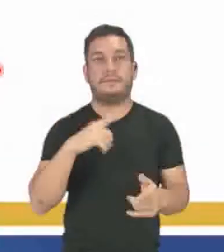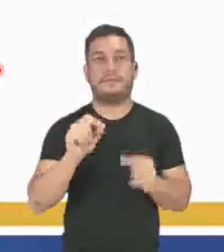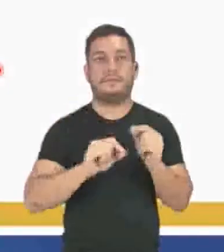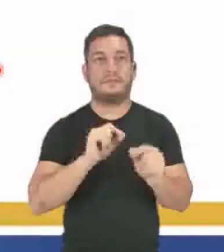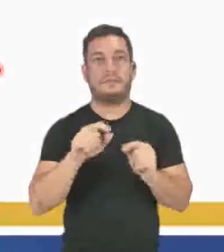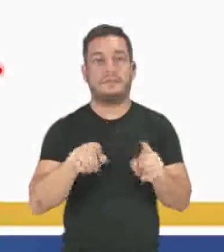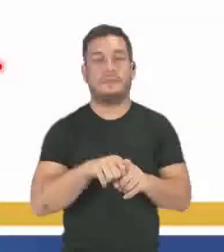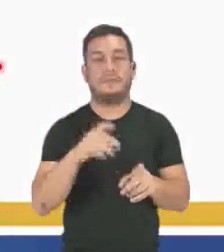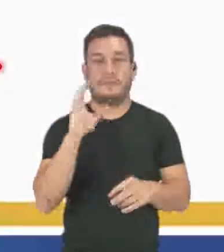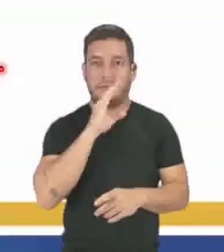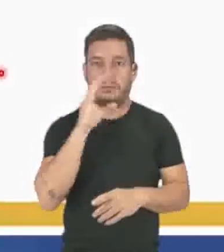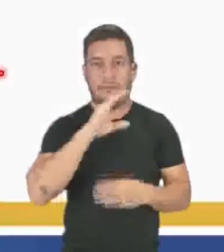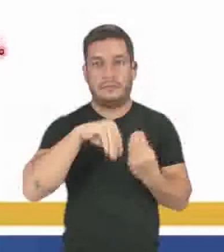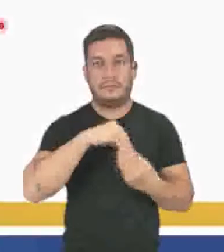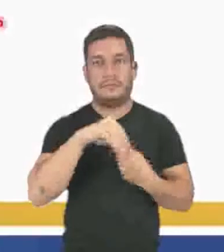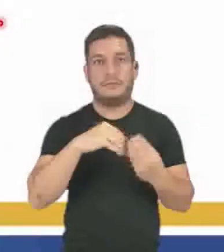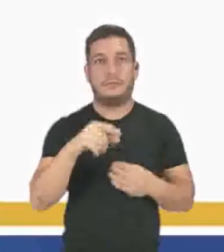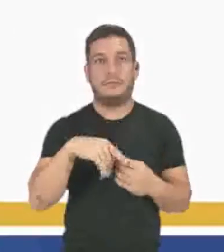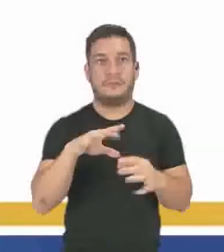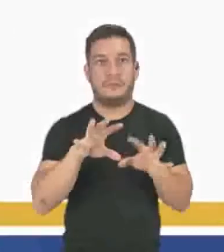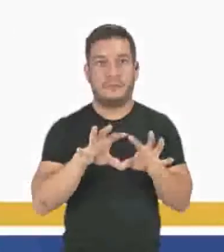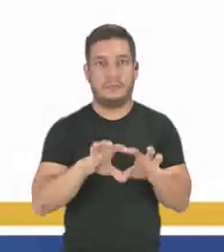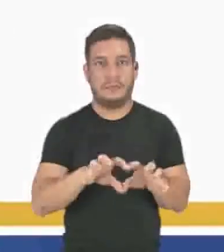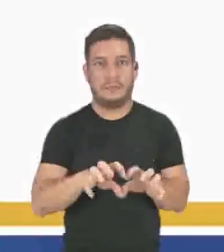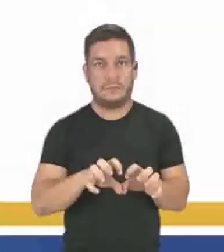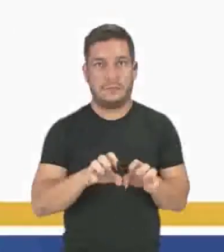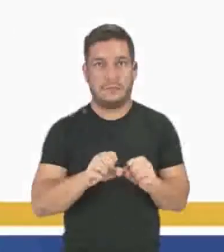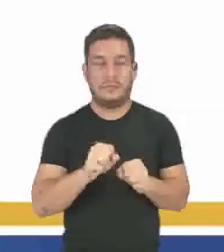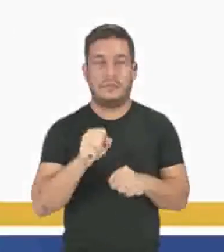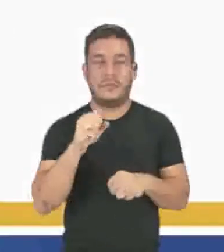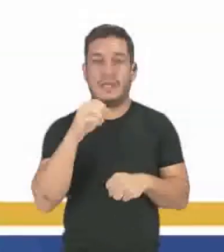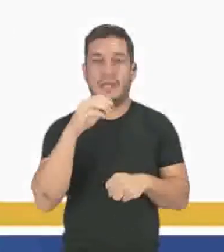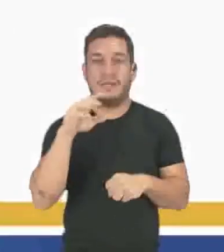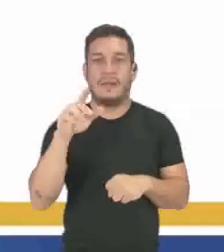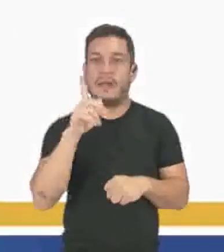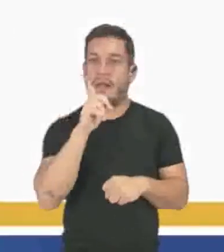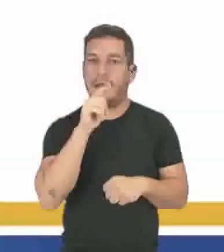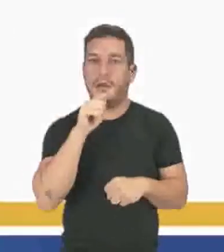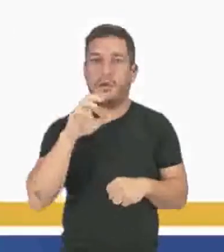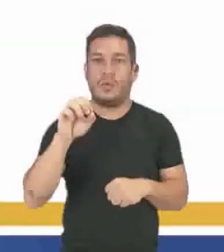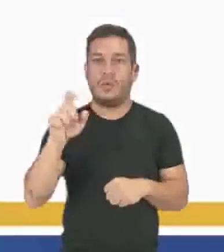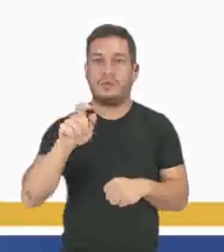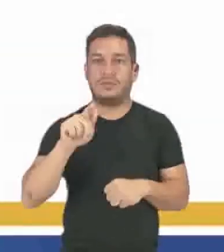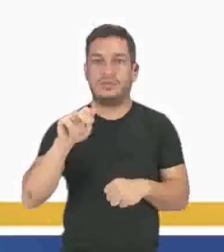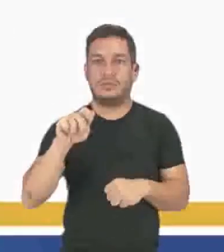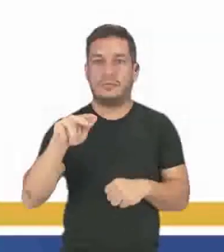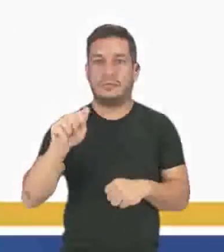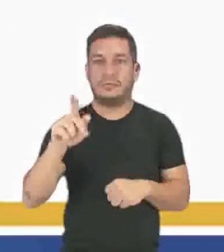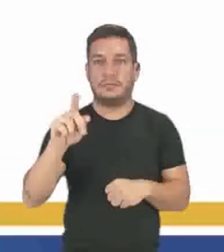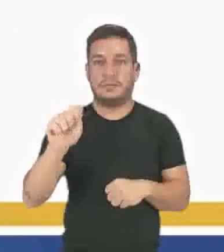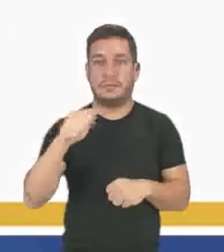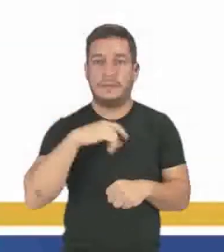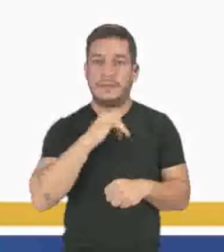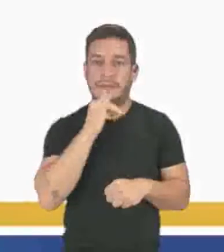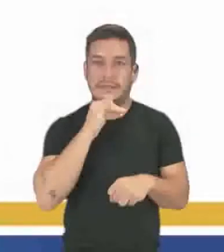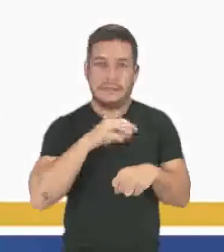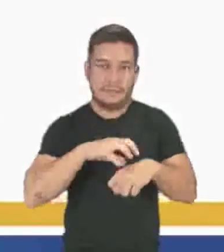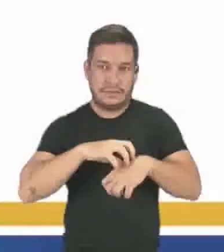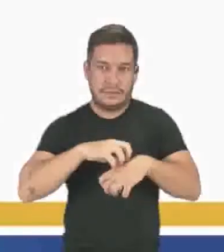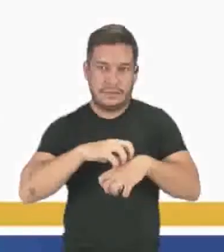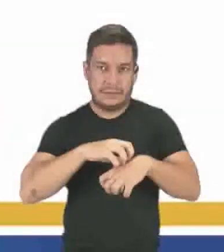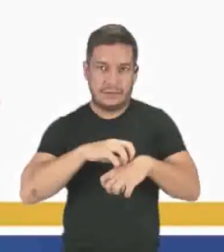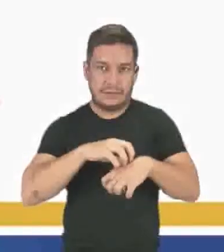reação muito rápida, que é a decomposição da água oxigenada imediata. Nós temos aqui o exemplo de uma ferida sendo